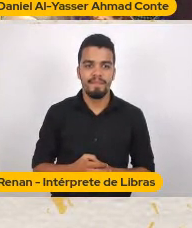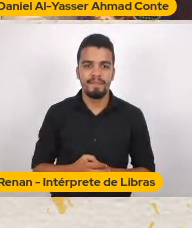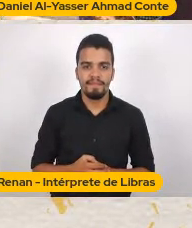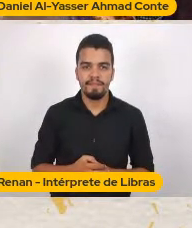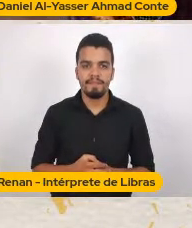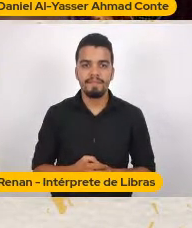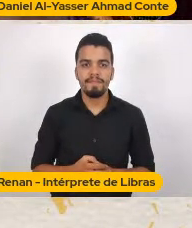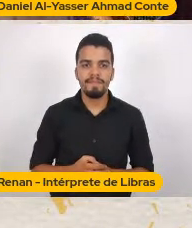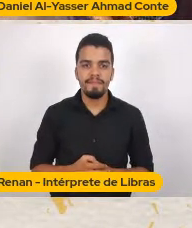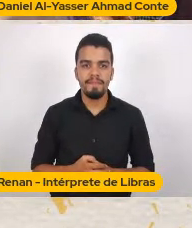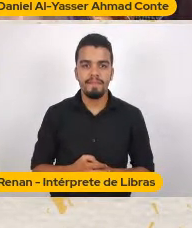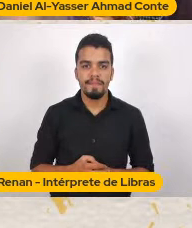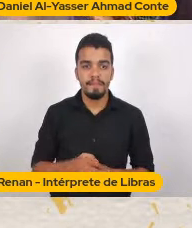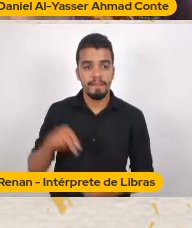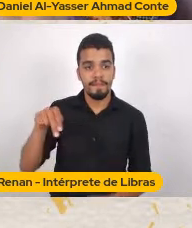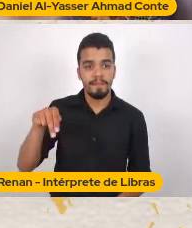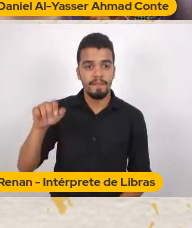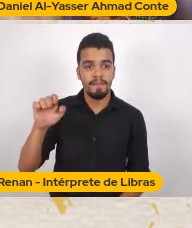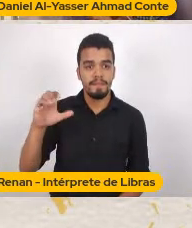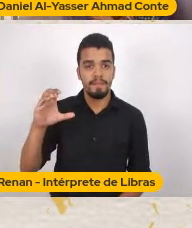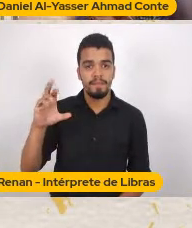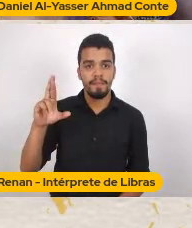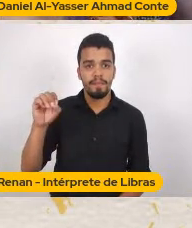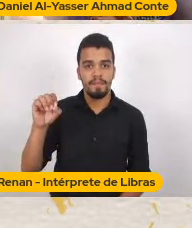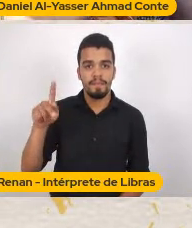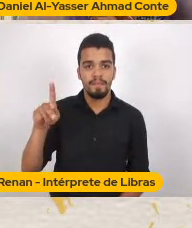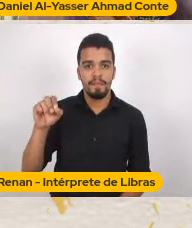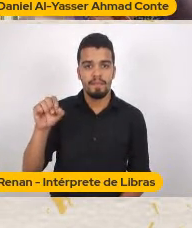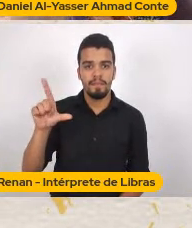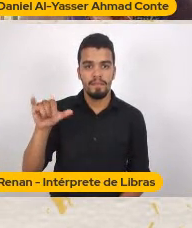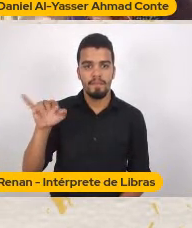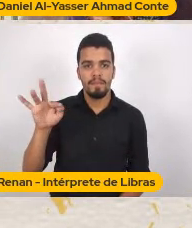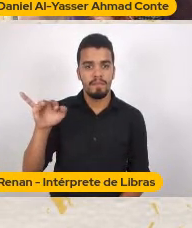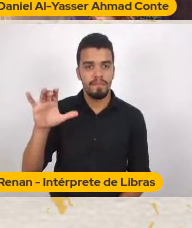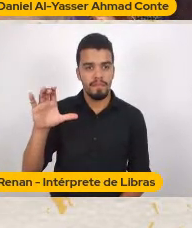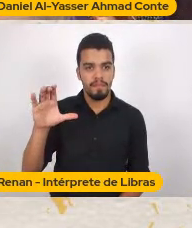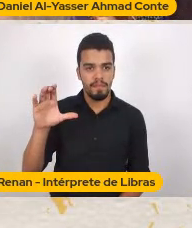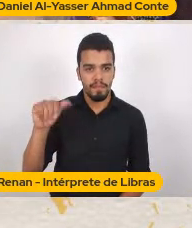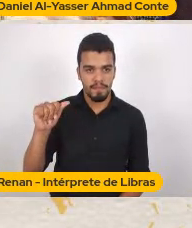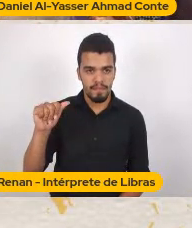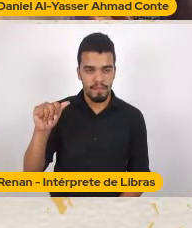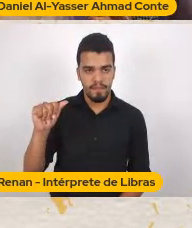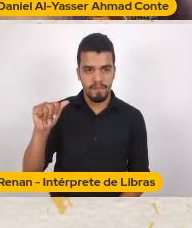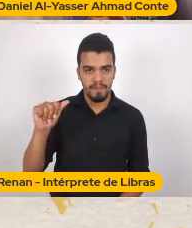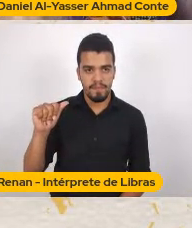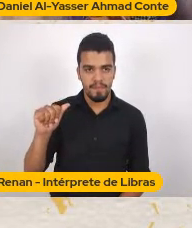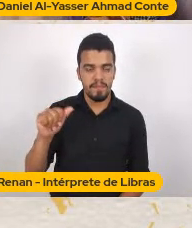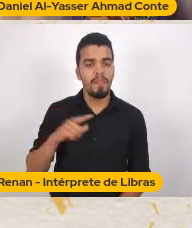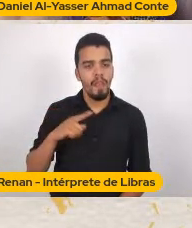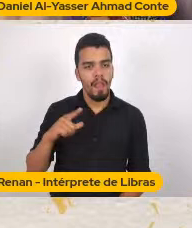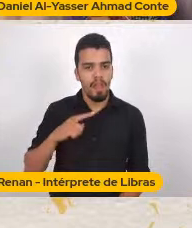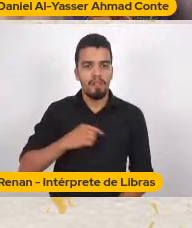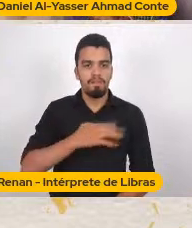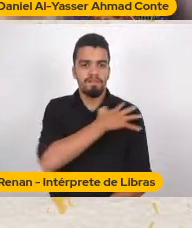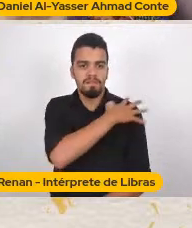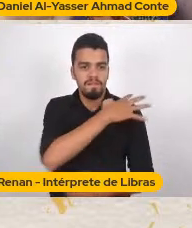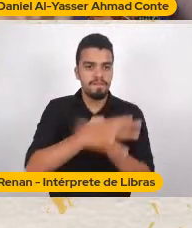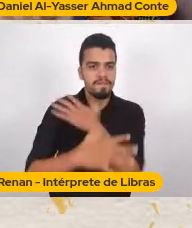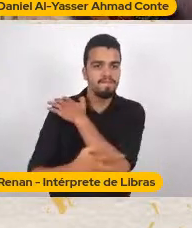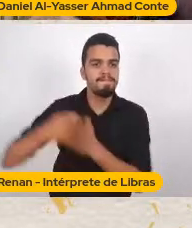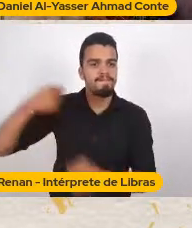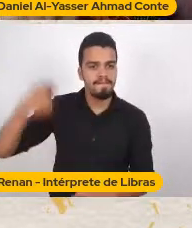A necropolítica Pode passar A necropolítica Porque a gente A gente tem Nos regimes totalitários Essa necropolítica